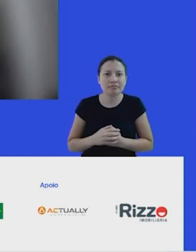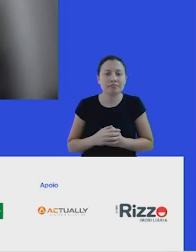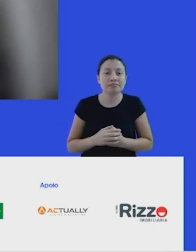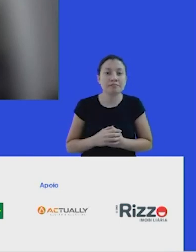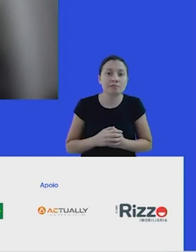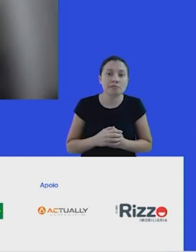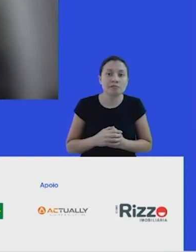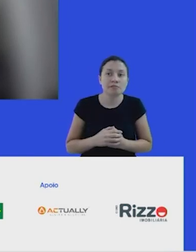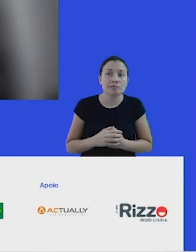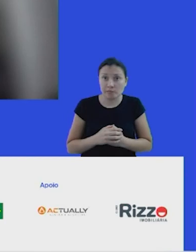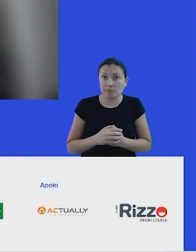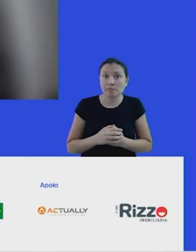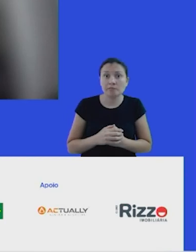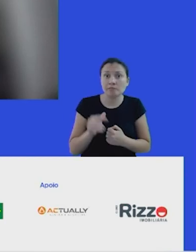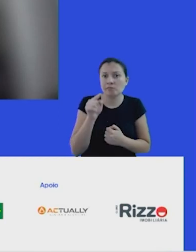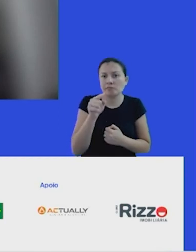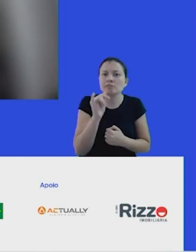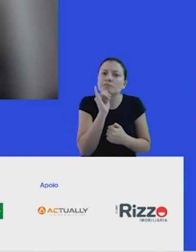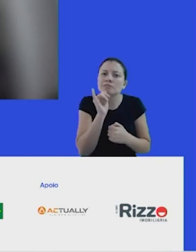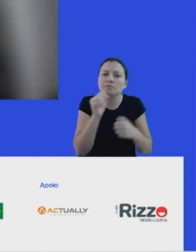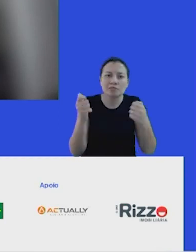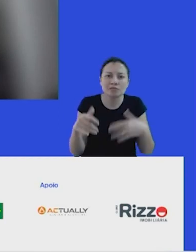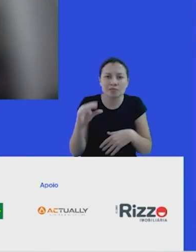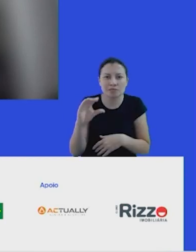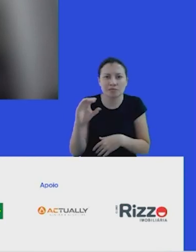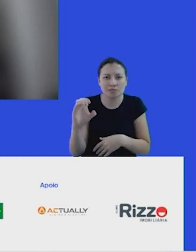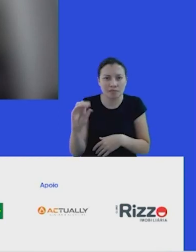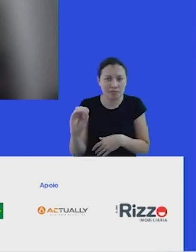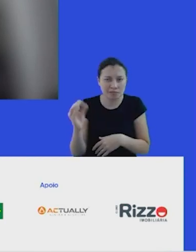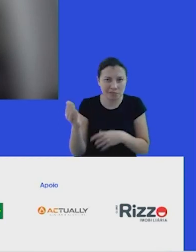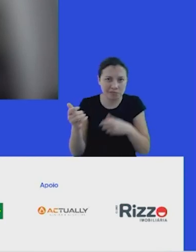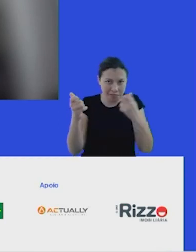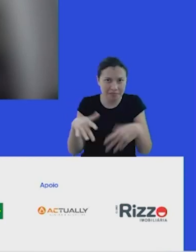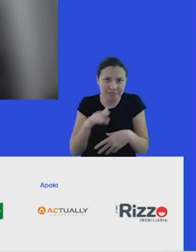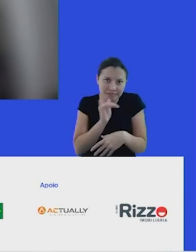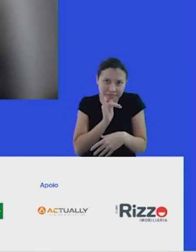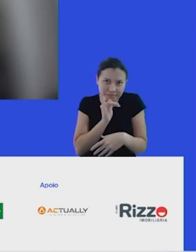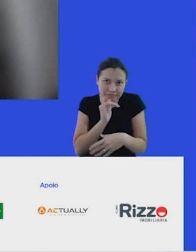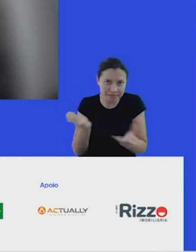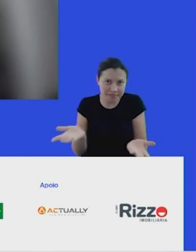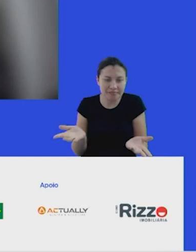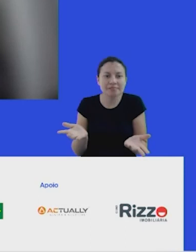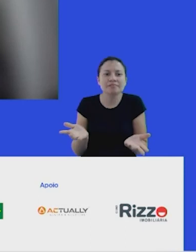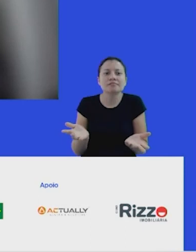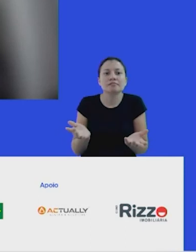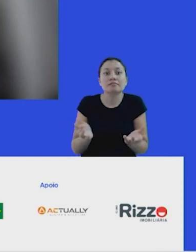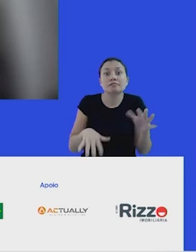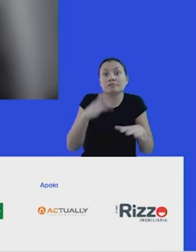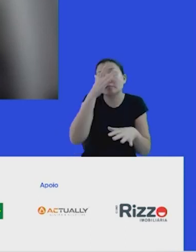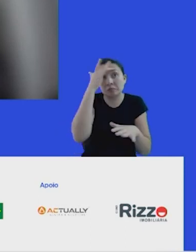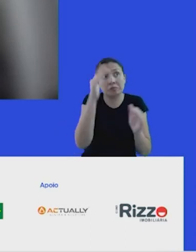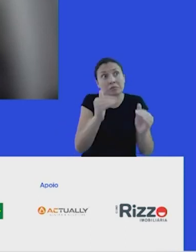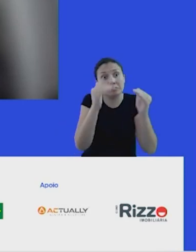essa construção, quando você fala do exemplo do CEO, certamente o exemplo do CEO, talvez isso a ver das pessoas da alta liderança,